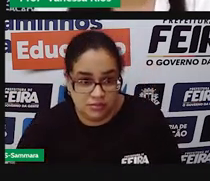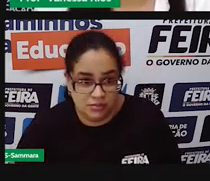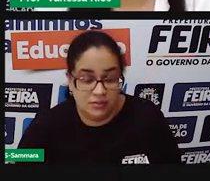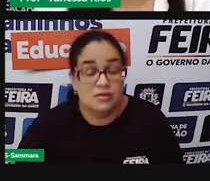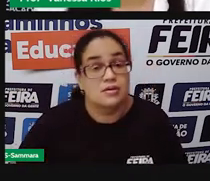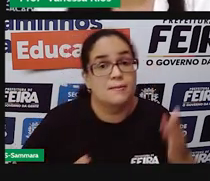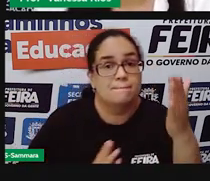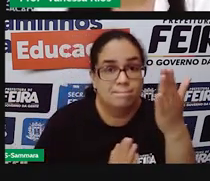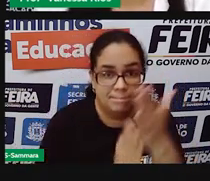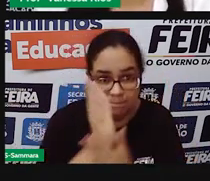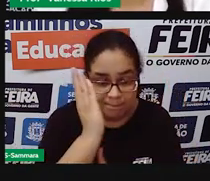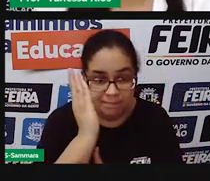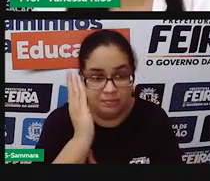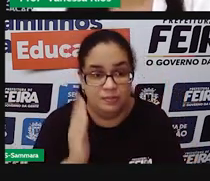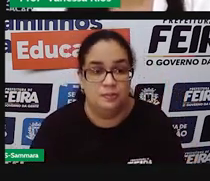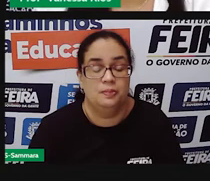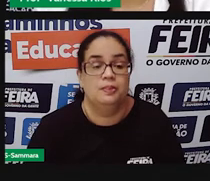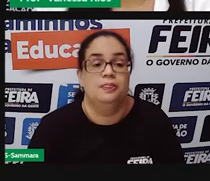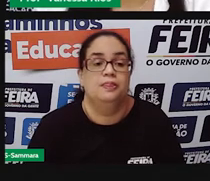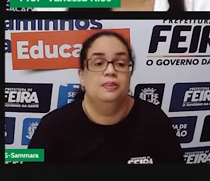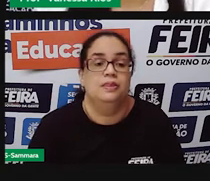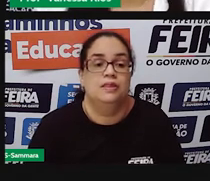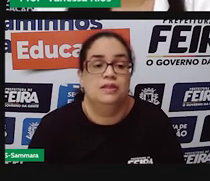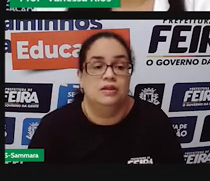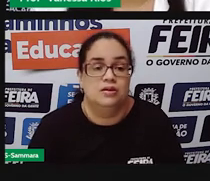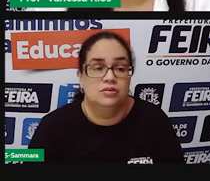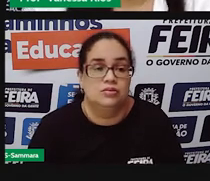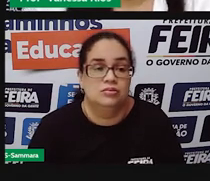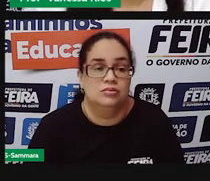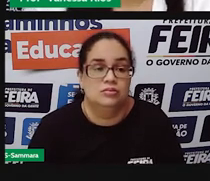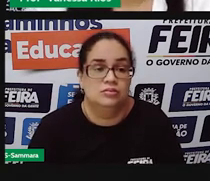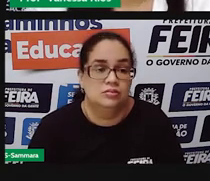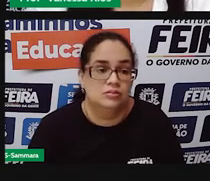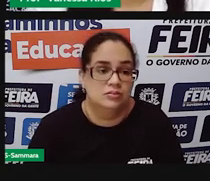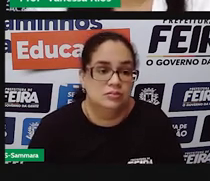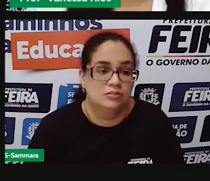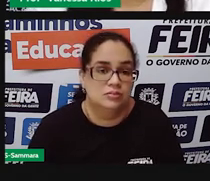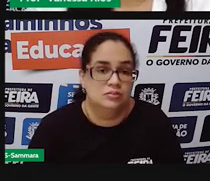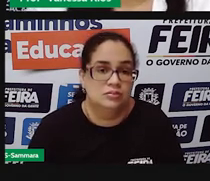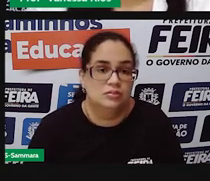aprovação, o que um faz, o outro precisa aprovar.